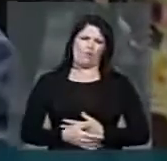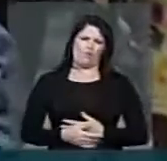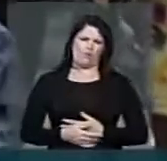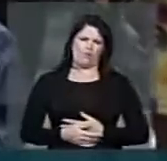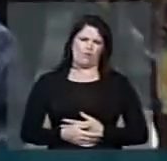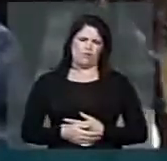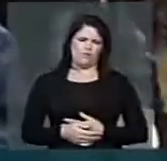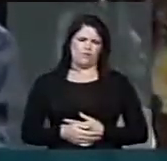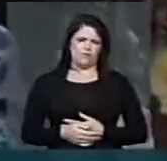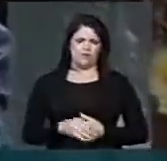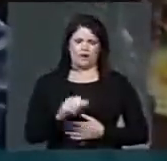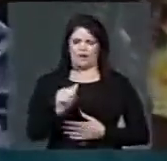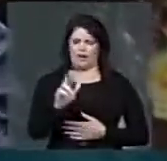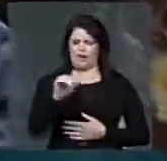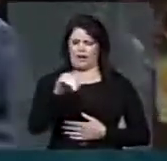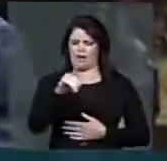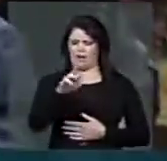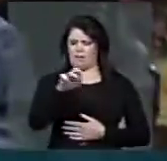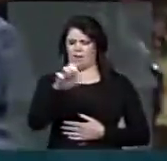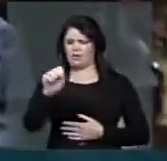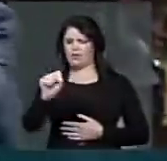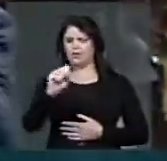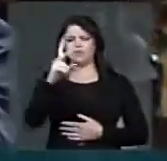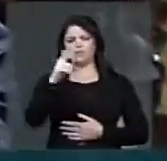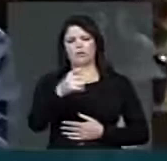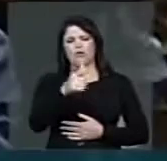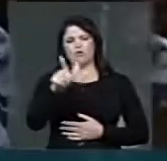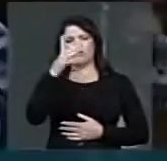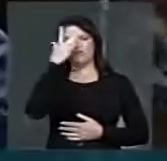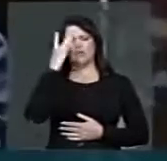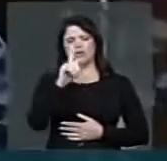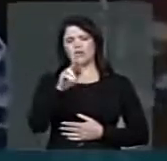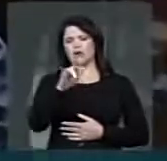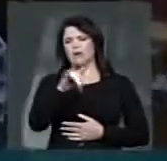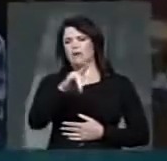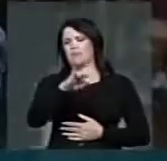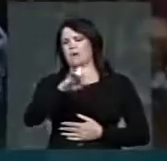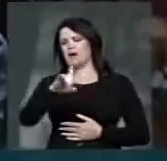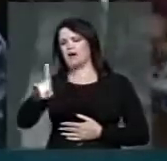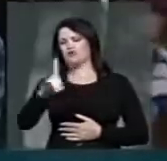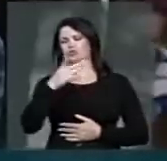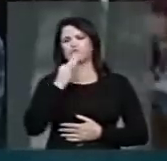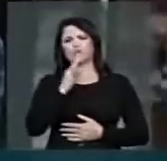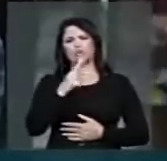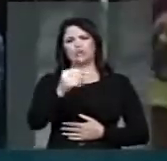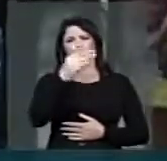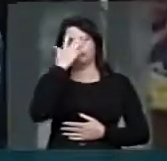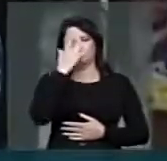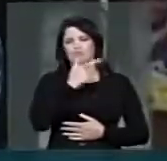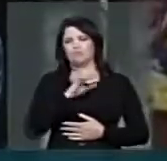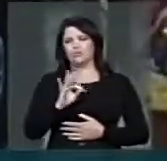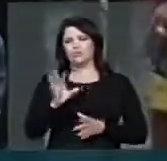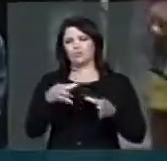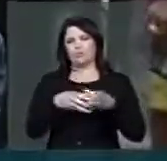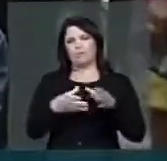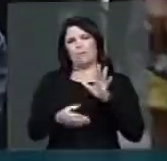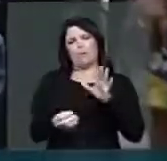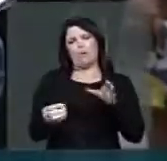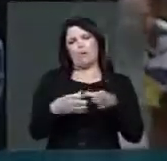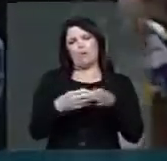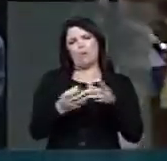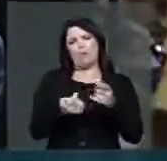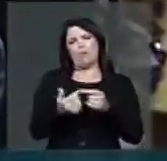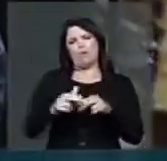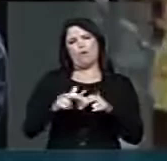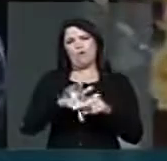armadores como Hamburg, Sud, Grimaldi e companhia, limitada, porque são poucos grupos, vão